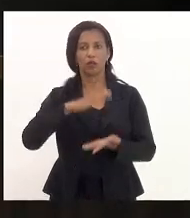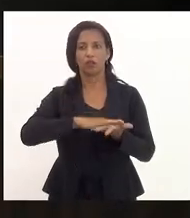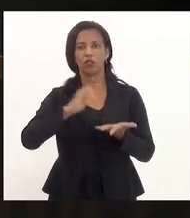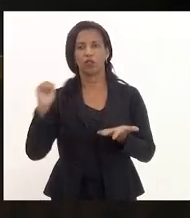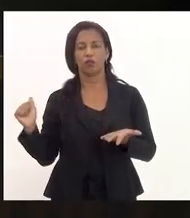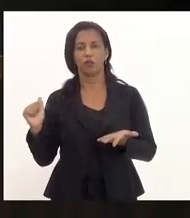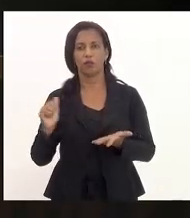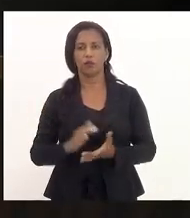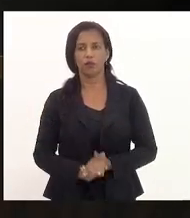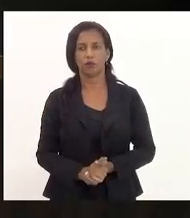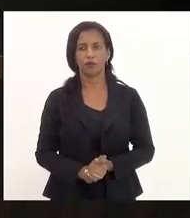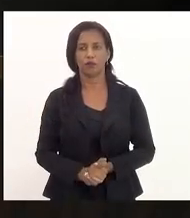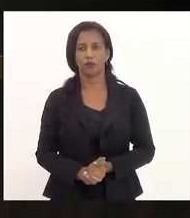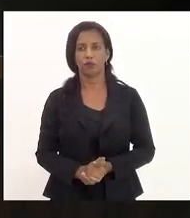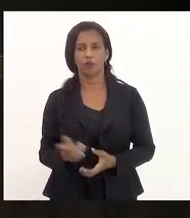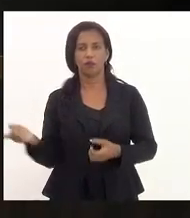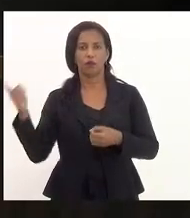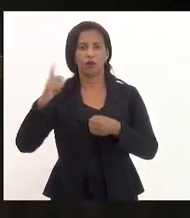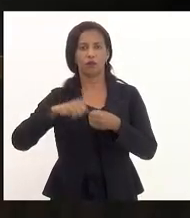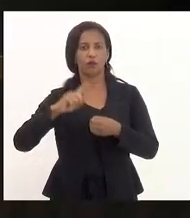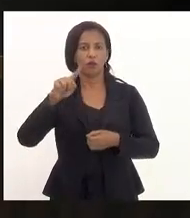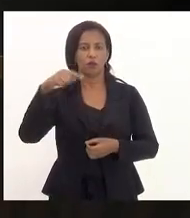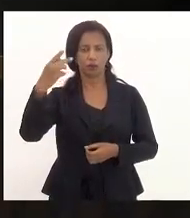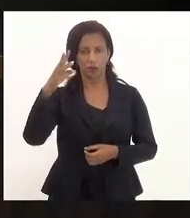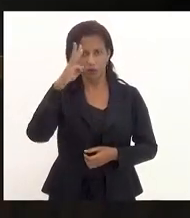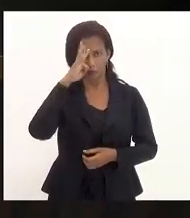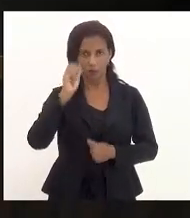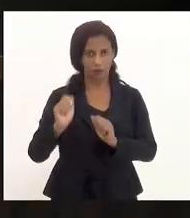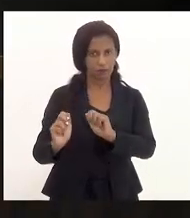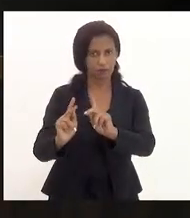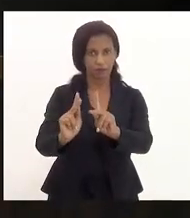pauta. Vai voltar na próxima terça-feira, está bom?